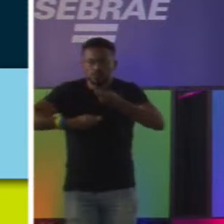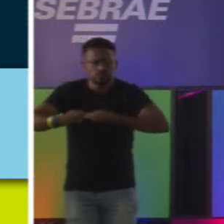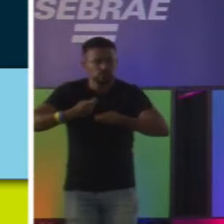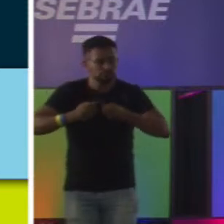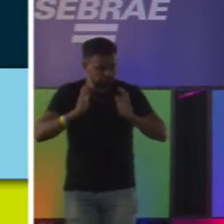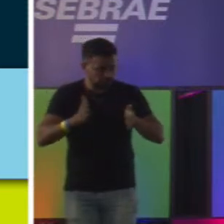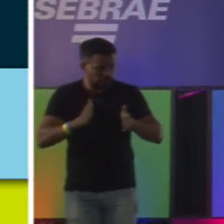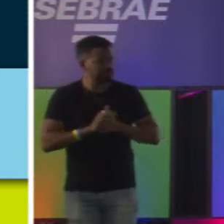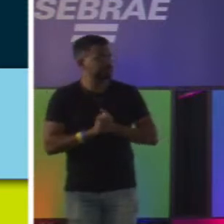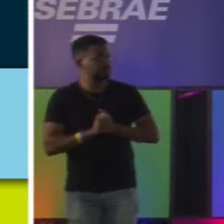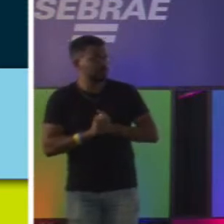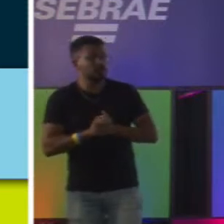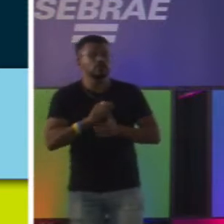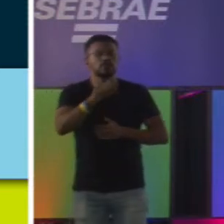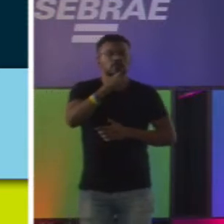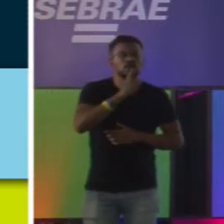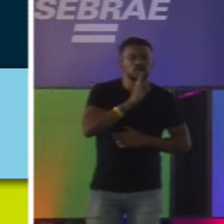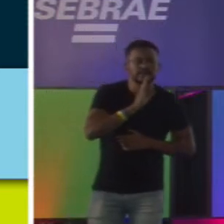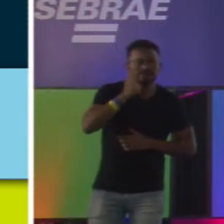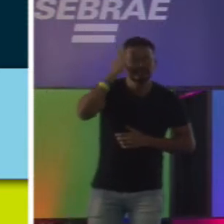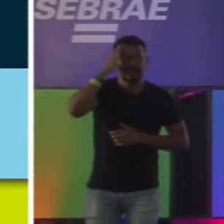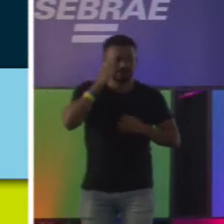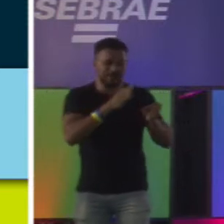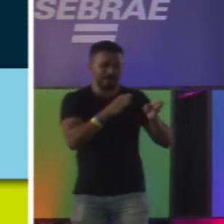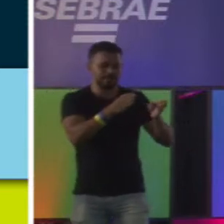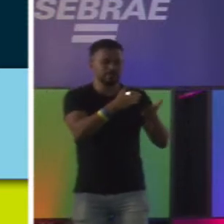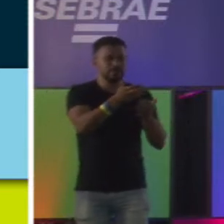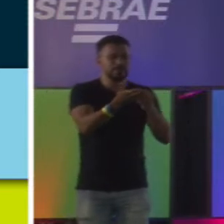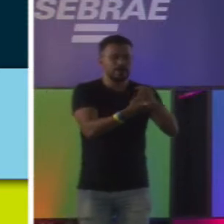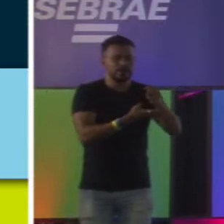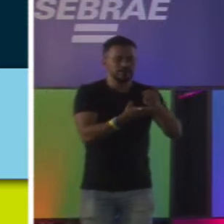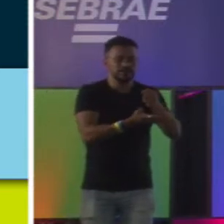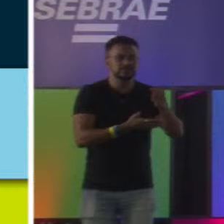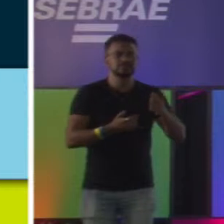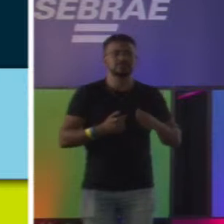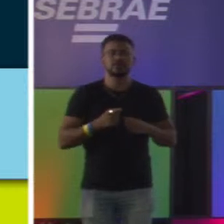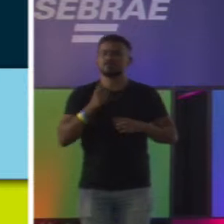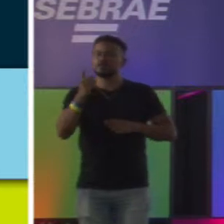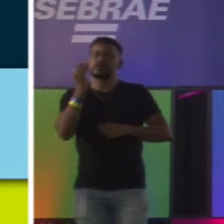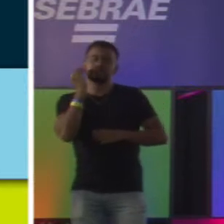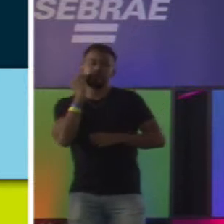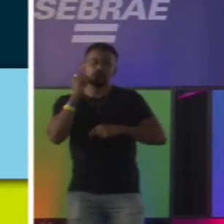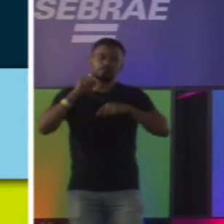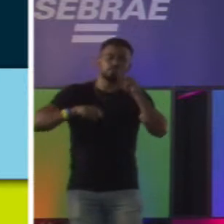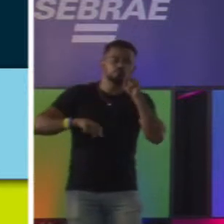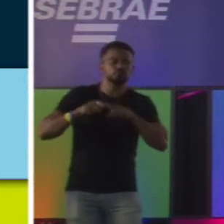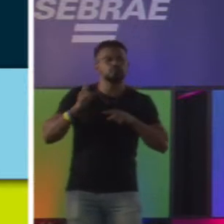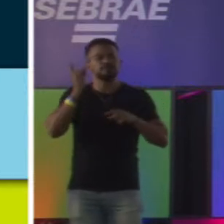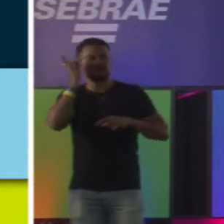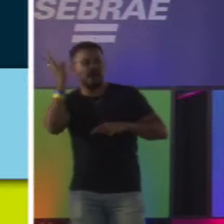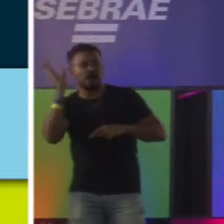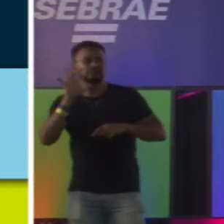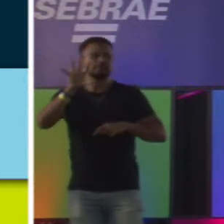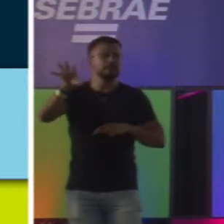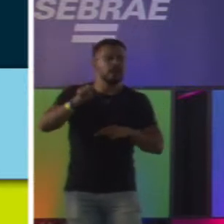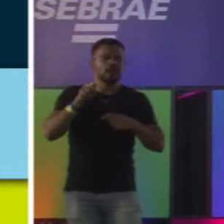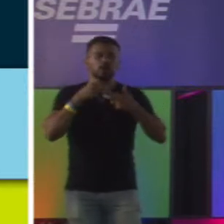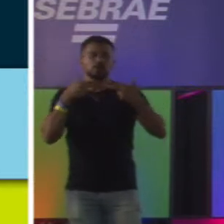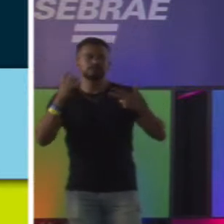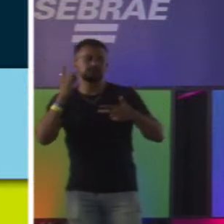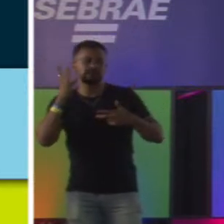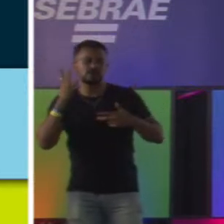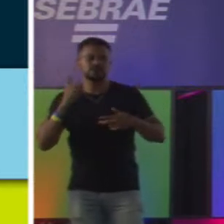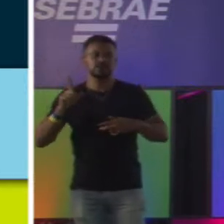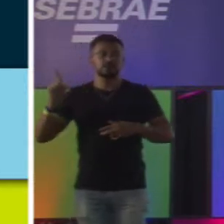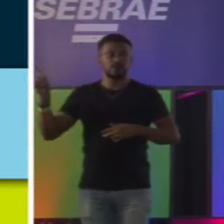Quem aqui, geralmente, já ouviu aquele caminho básico de descobre uma dor, faz o mínimo produto viável, pega uma parada assim, é, chega o outro e fala